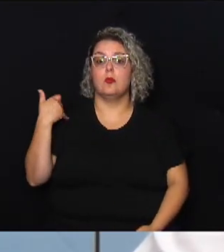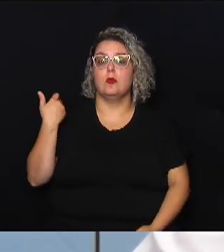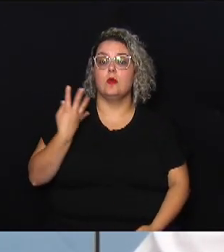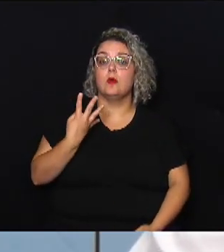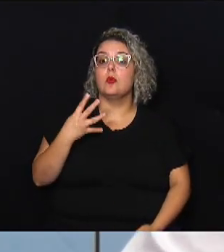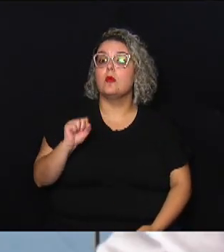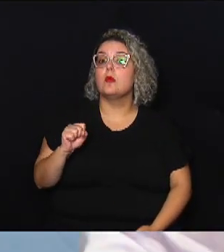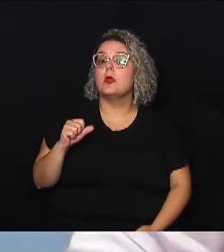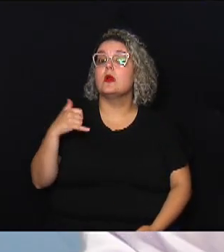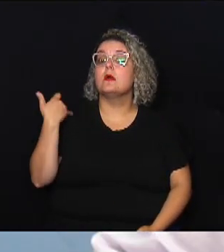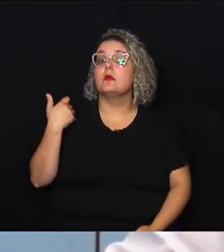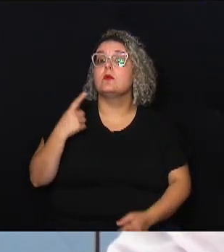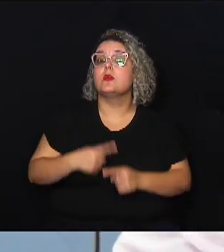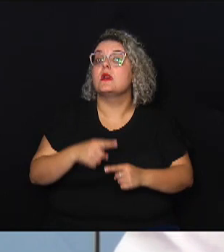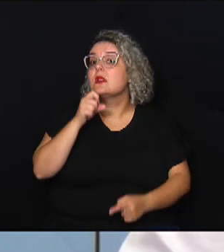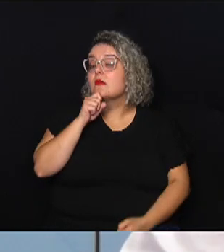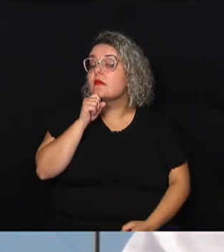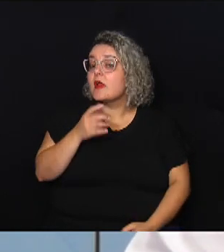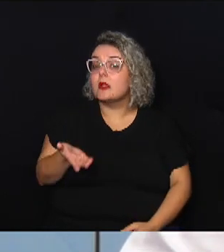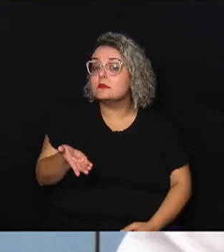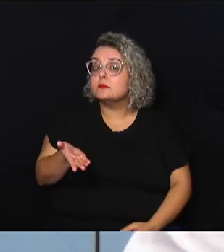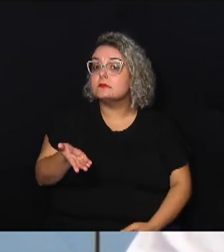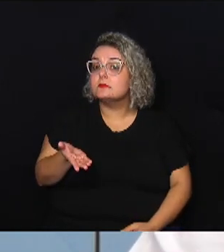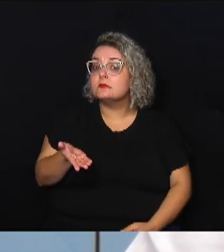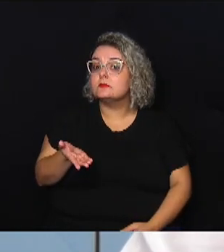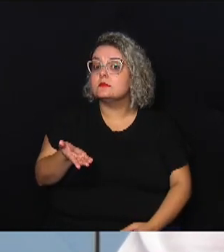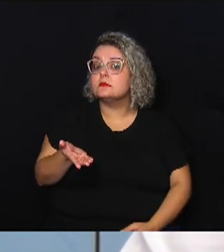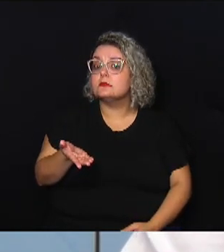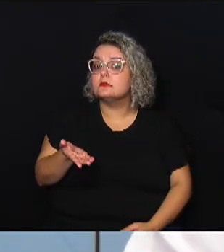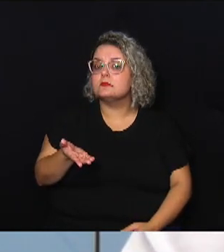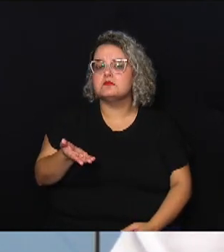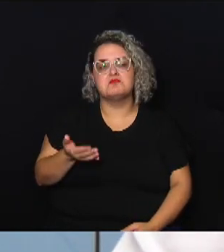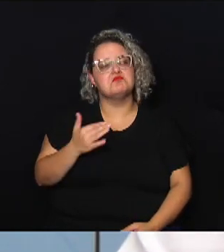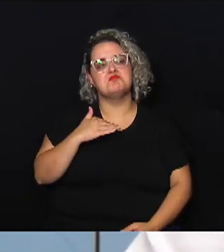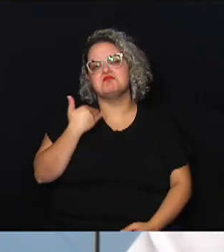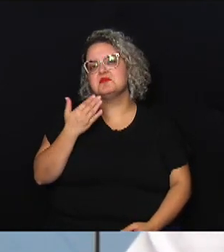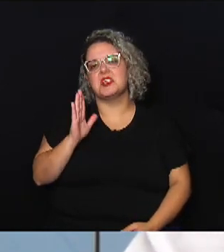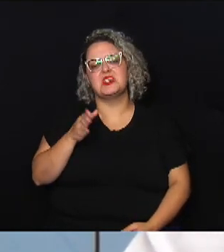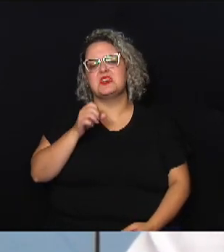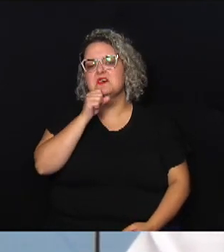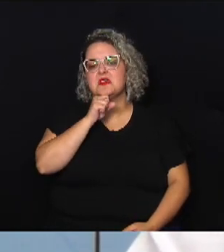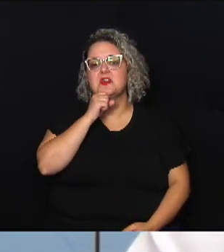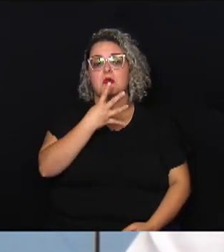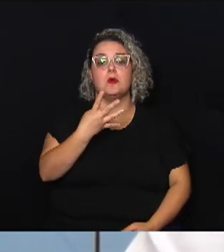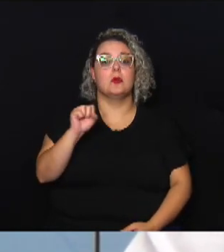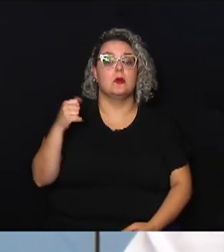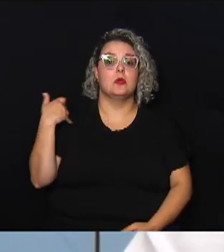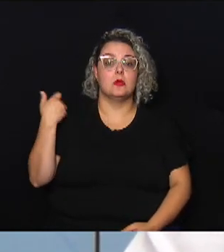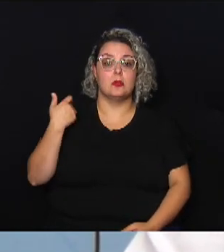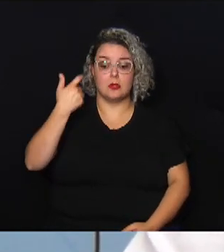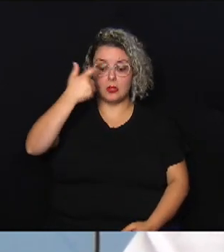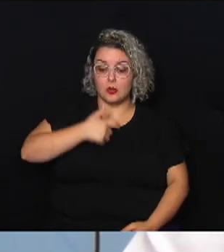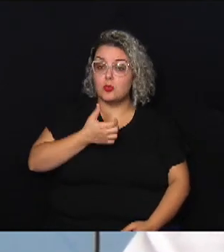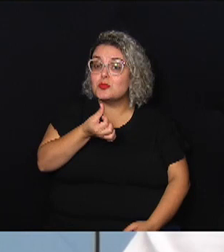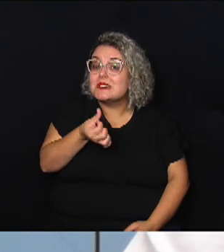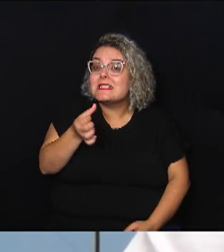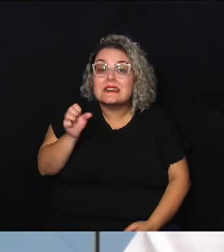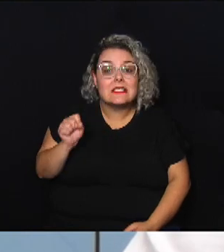anos porque ele estava velho eu era garoto eu lembro morreu já velho com quarenta e oito anos eu estou com sessenta e oito